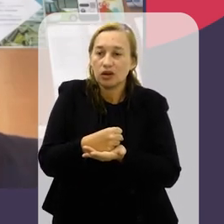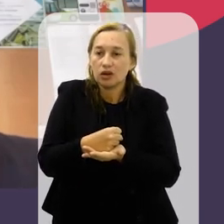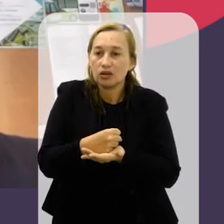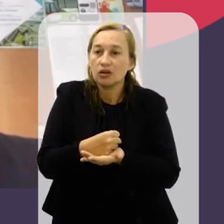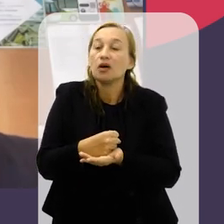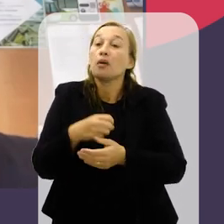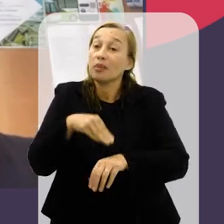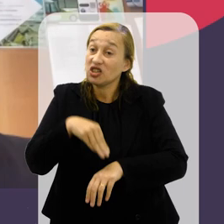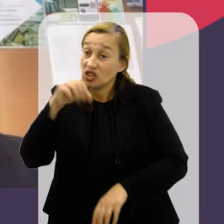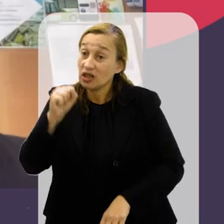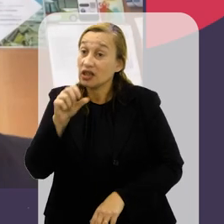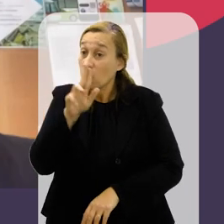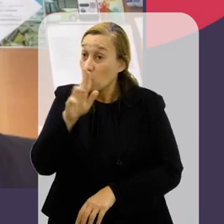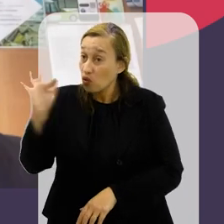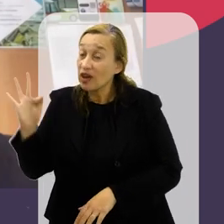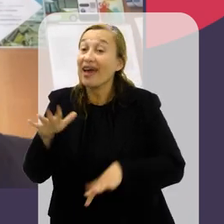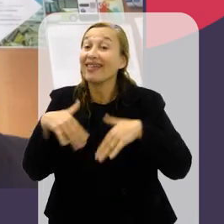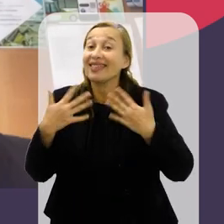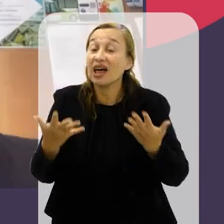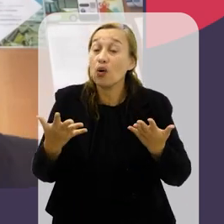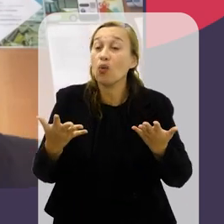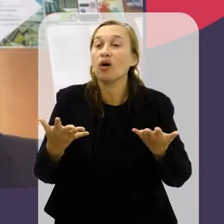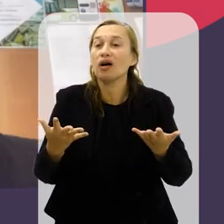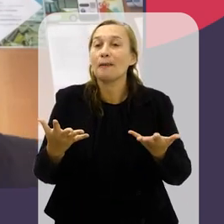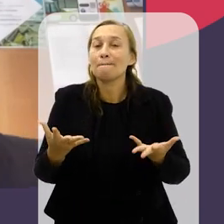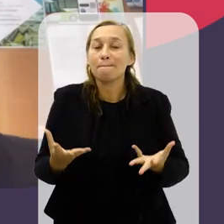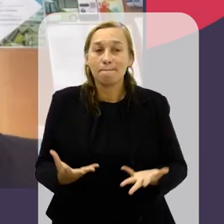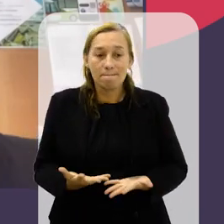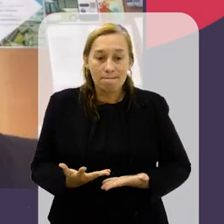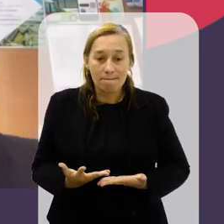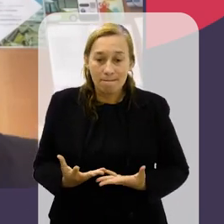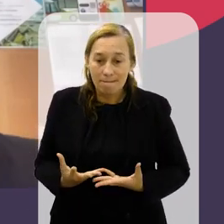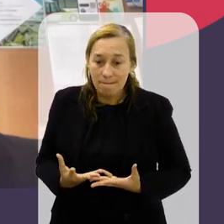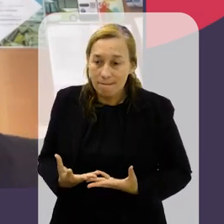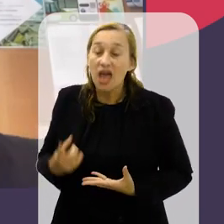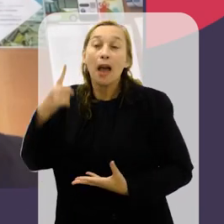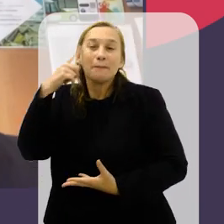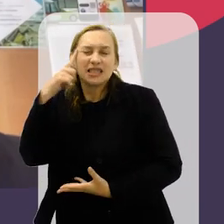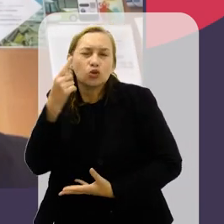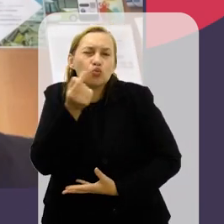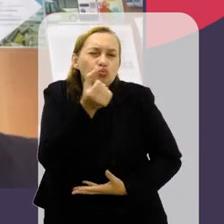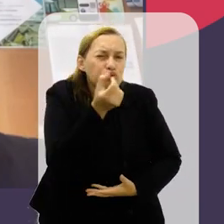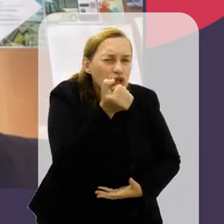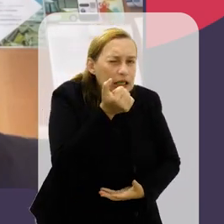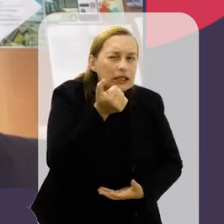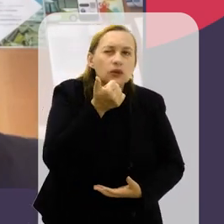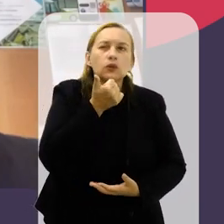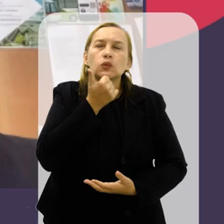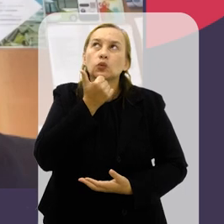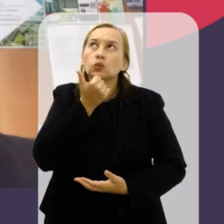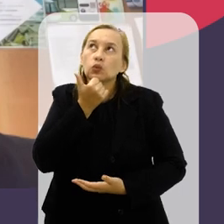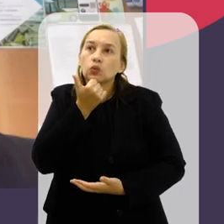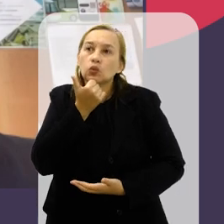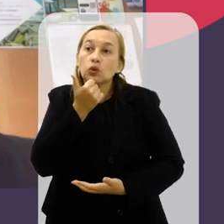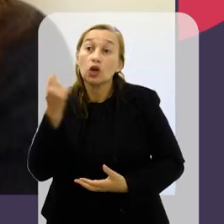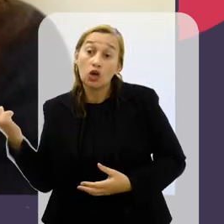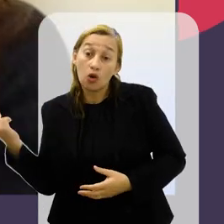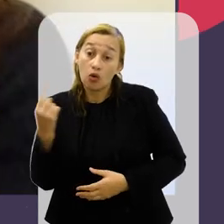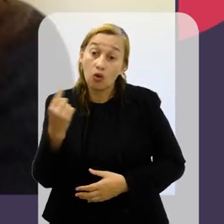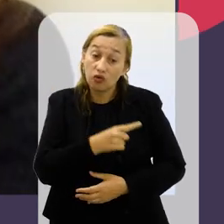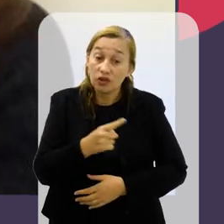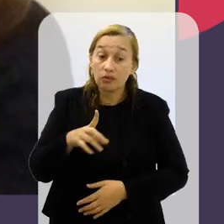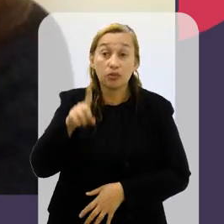grandes, como foi o meu mestrado na UF. Então, pensando um pouco nisso,